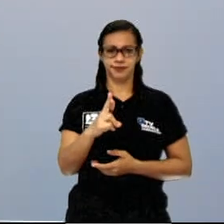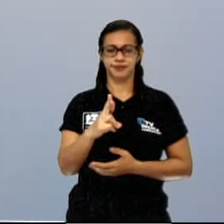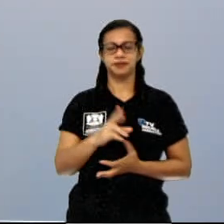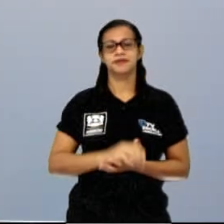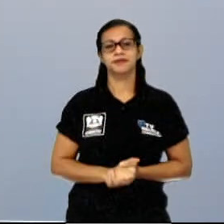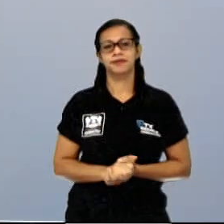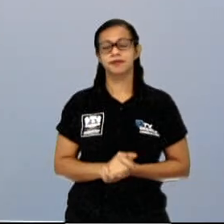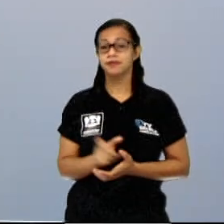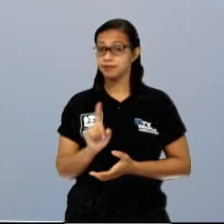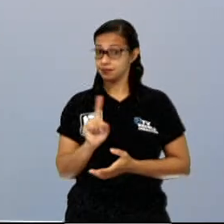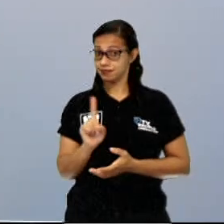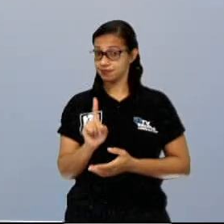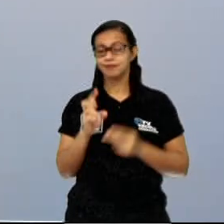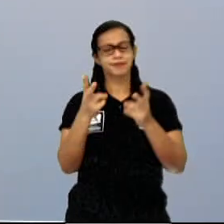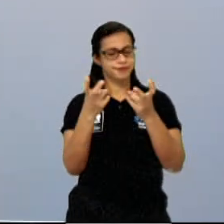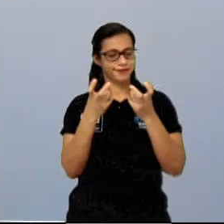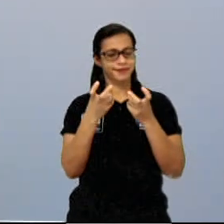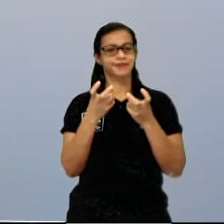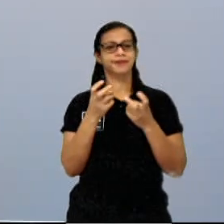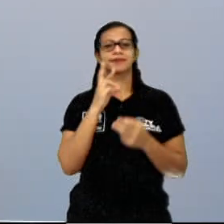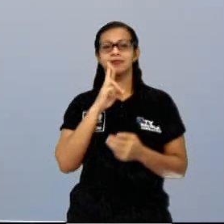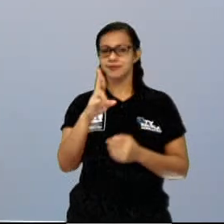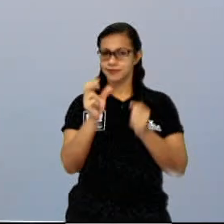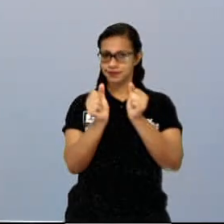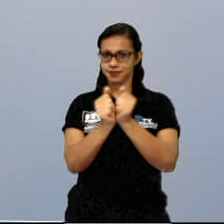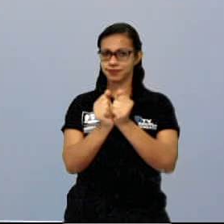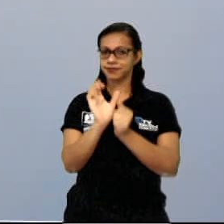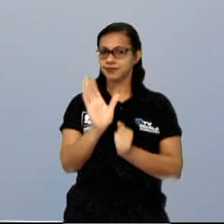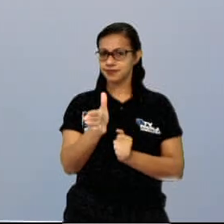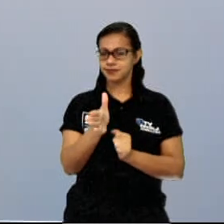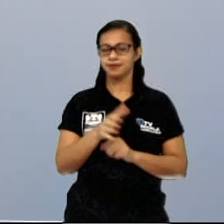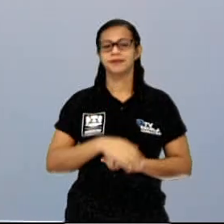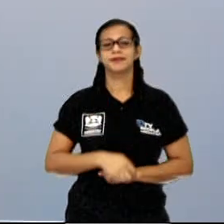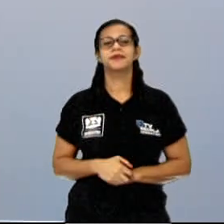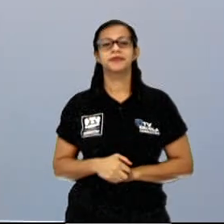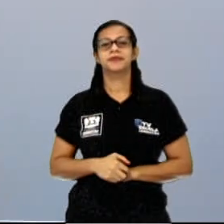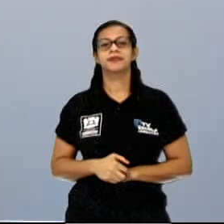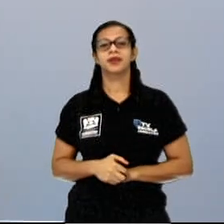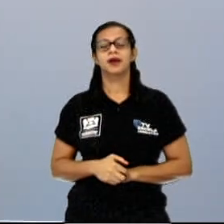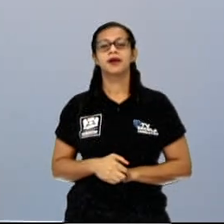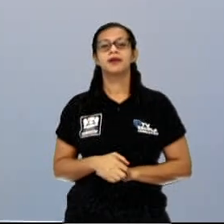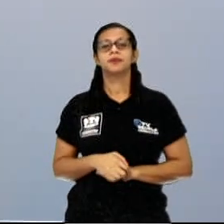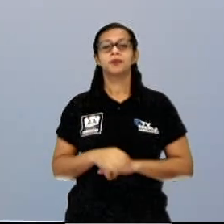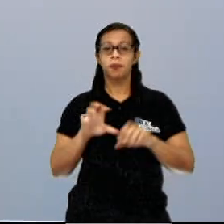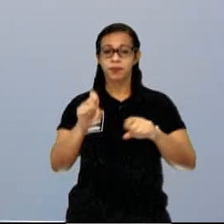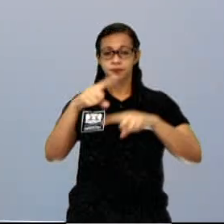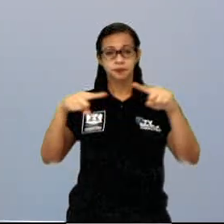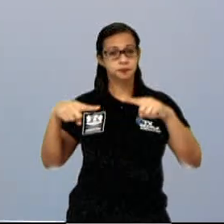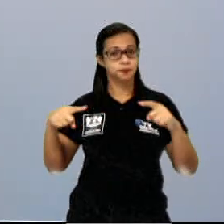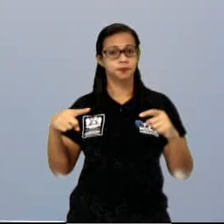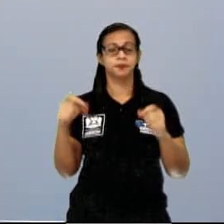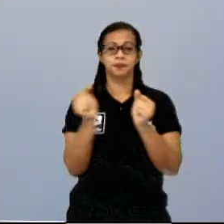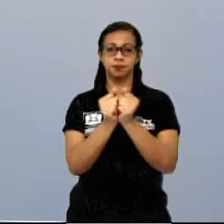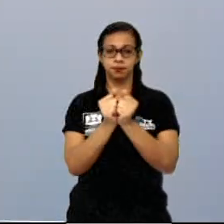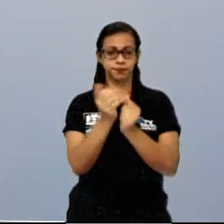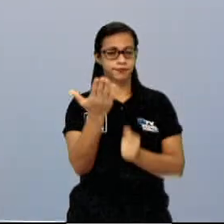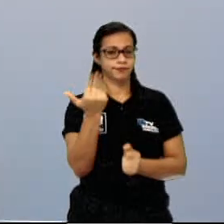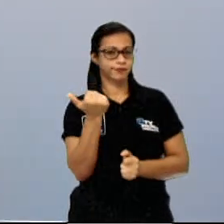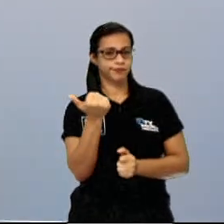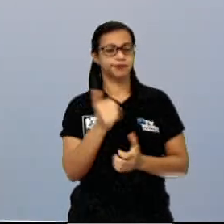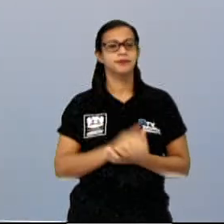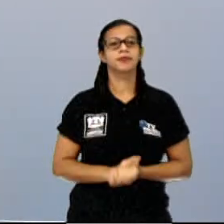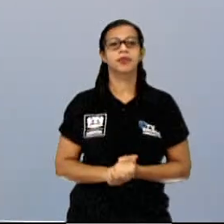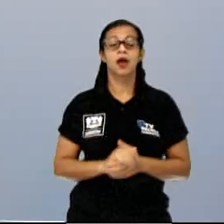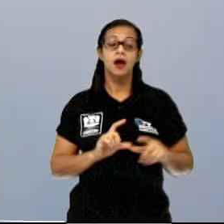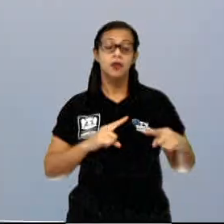Se não, preste atenção que a gente vai responder junto agora. Então, traga o seu material e vem comigo. O desafio